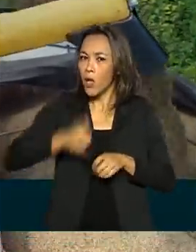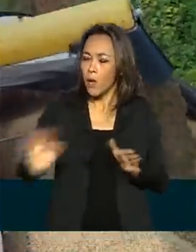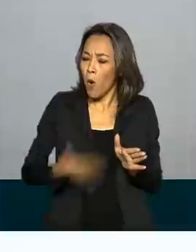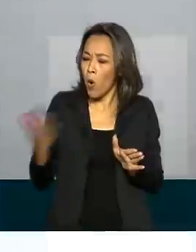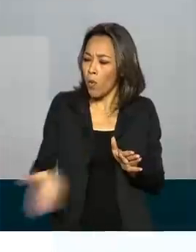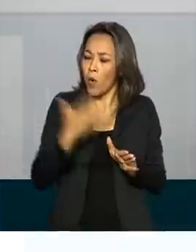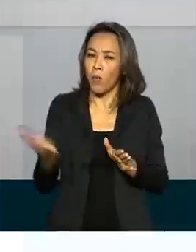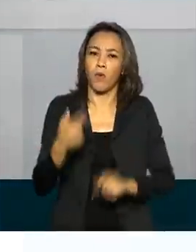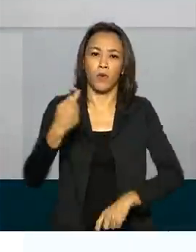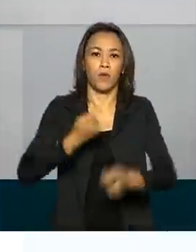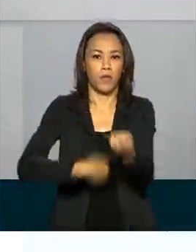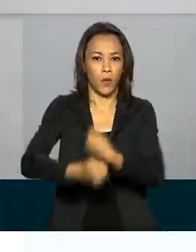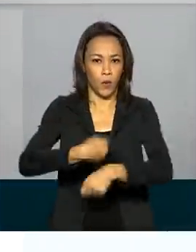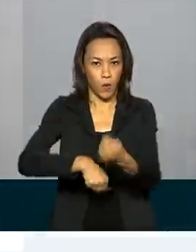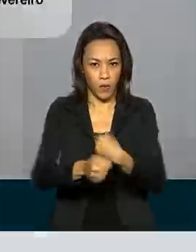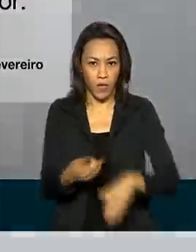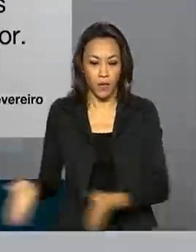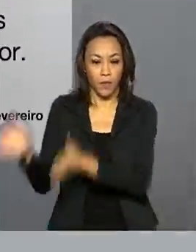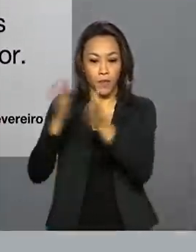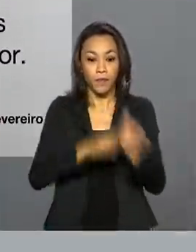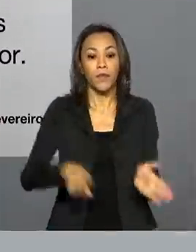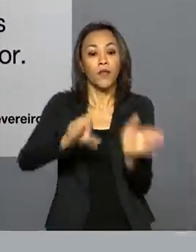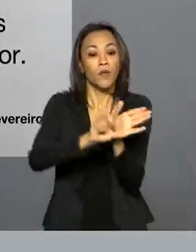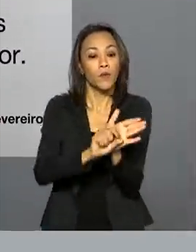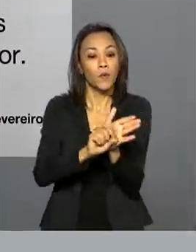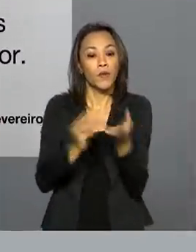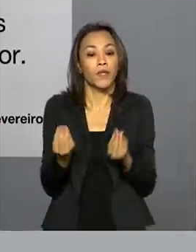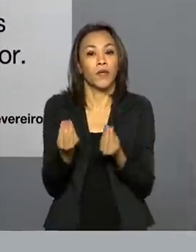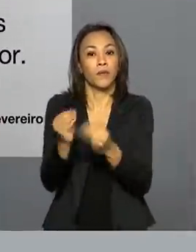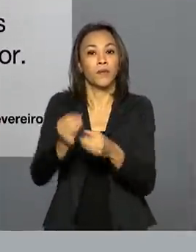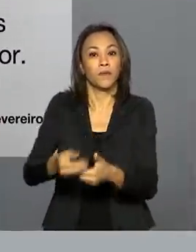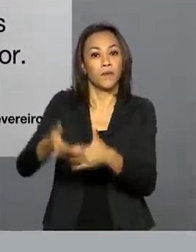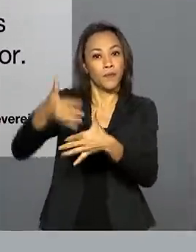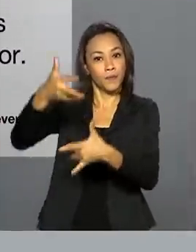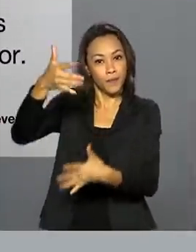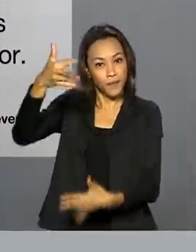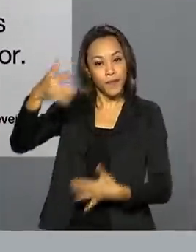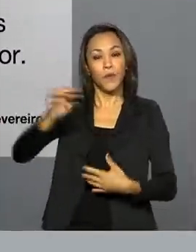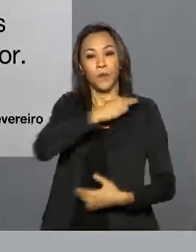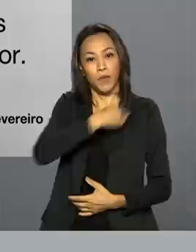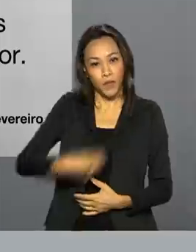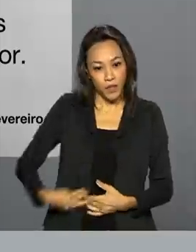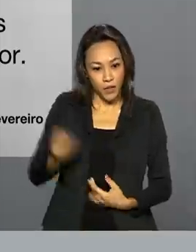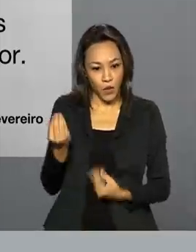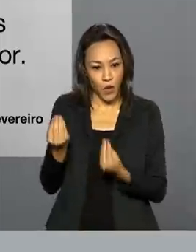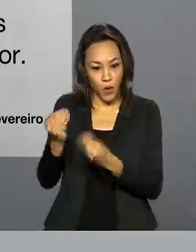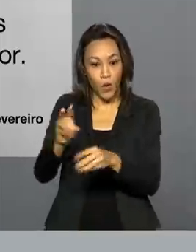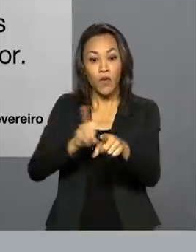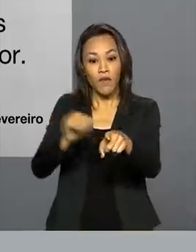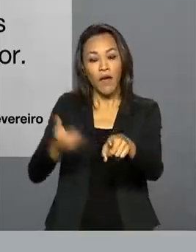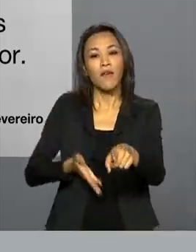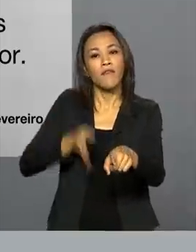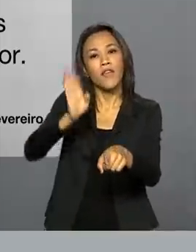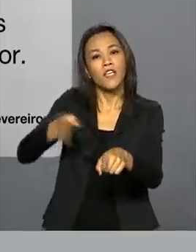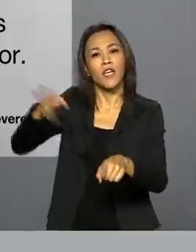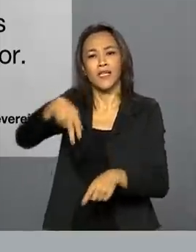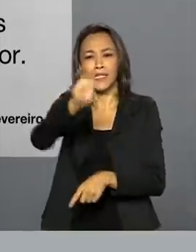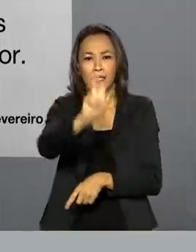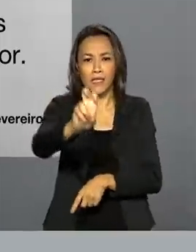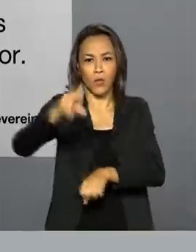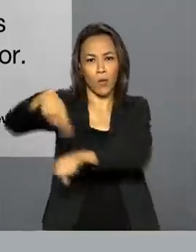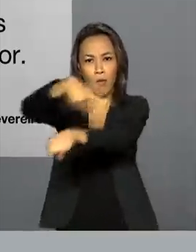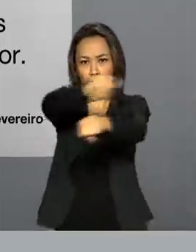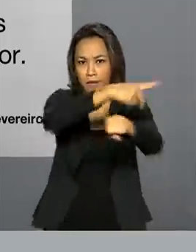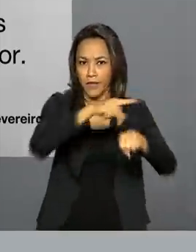economia. Pelo Twitter, o ministro das Comunicações, Fábio Faria, anunciou que fará viagem a cinco países que